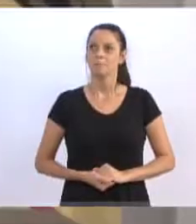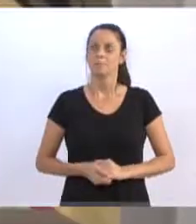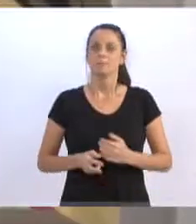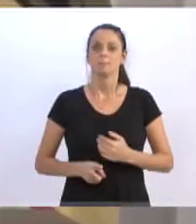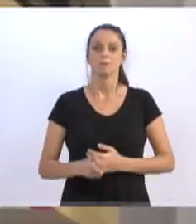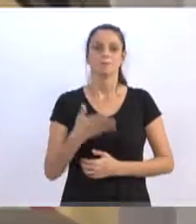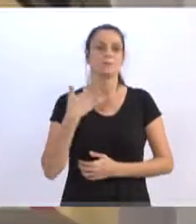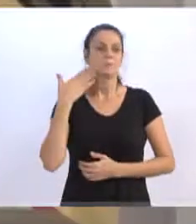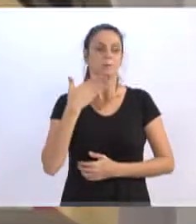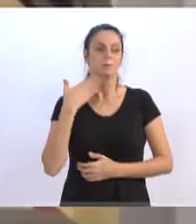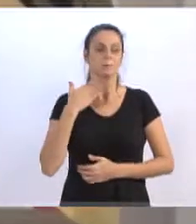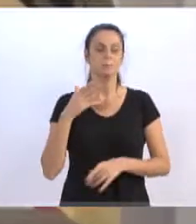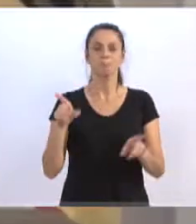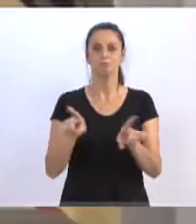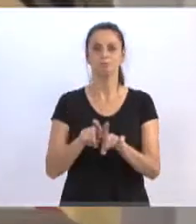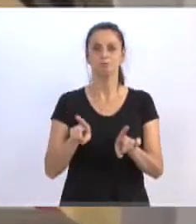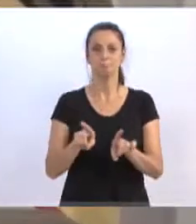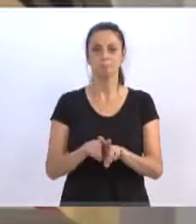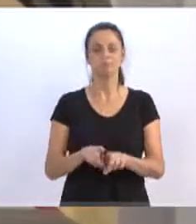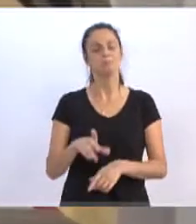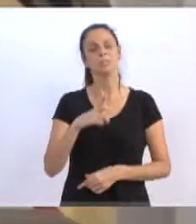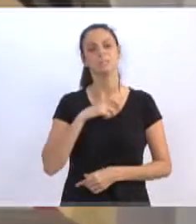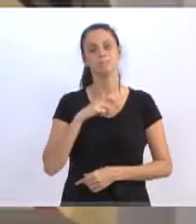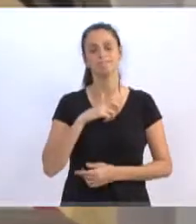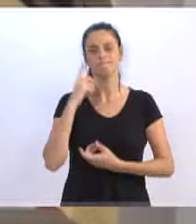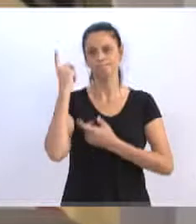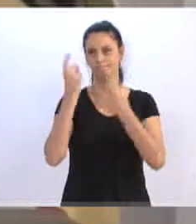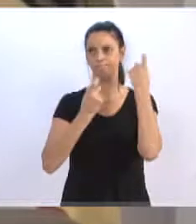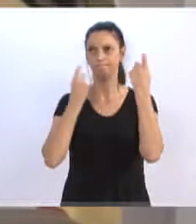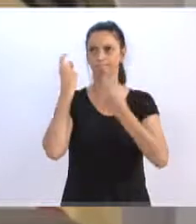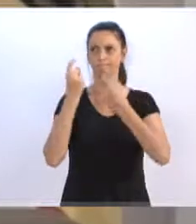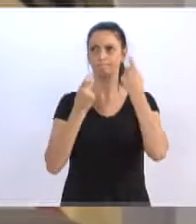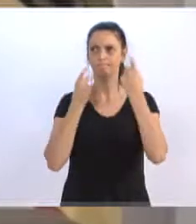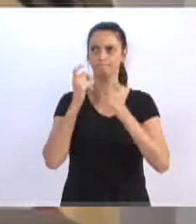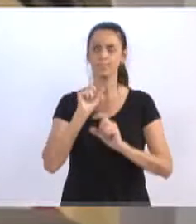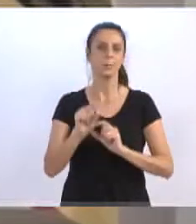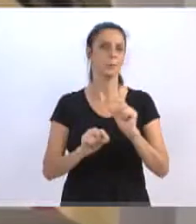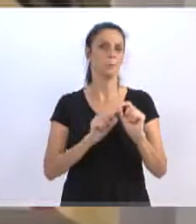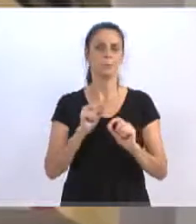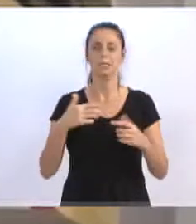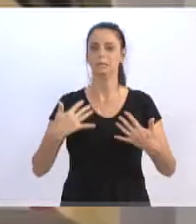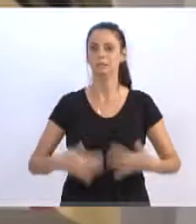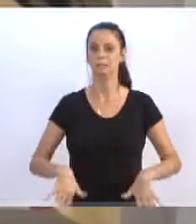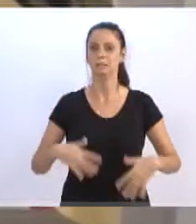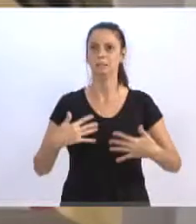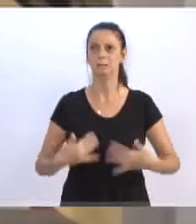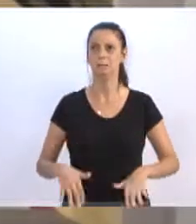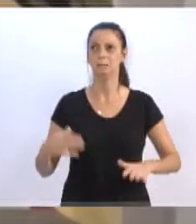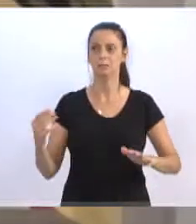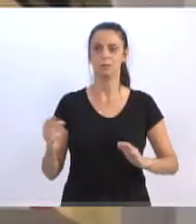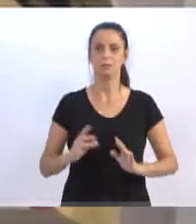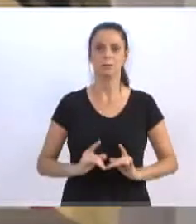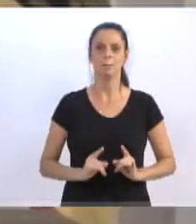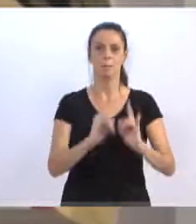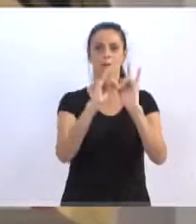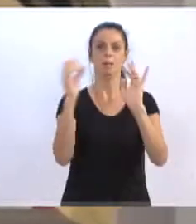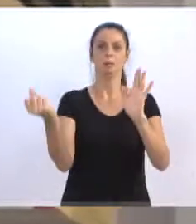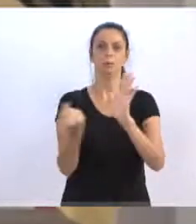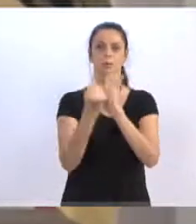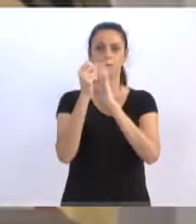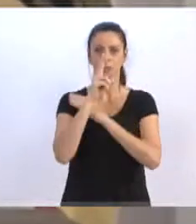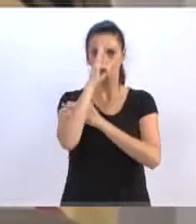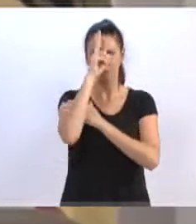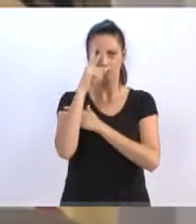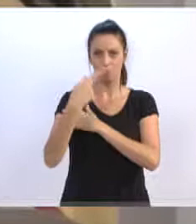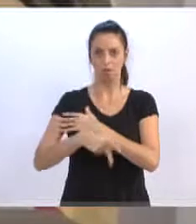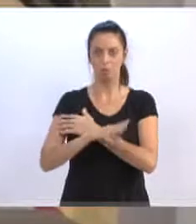pronunciamento, senhor presidente, eu tenho uma preocupação muito grande com o patrimônio histórico de Blumenau,